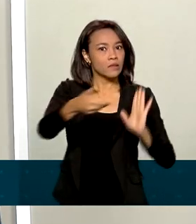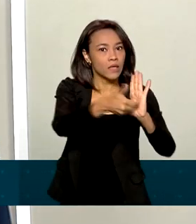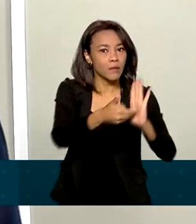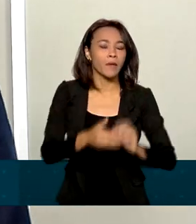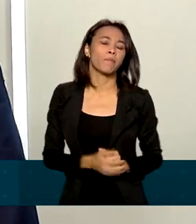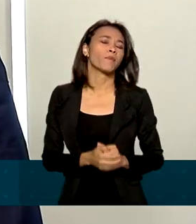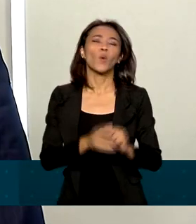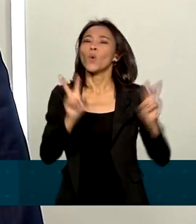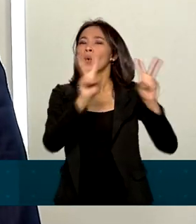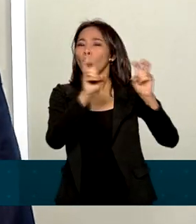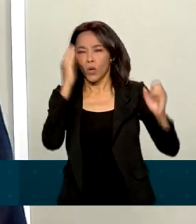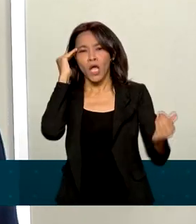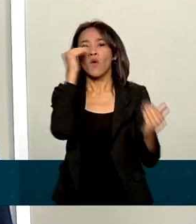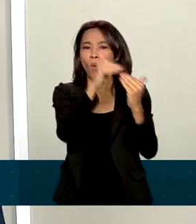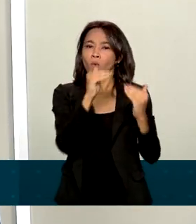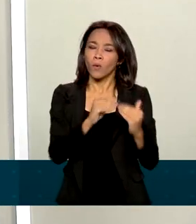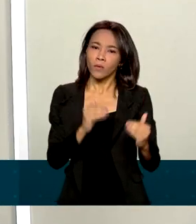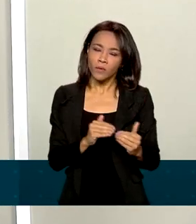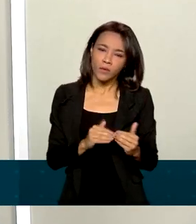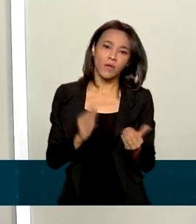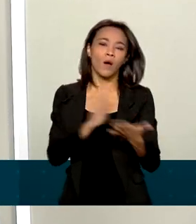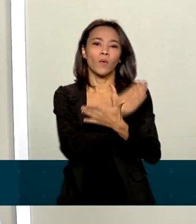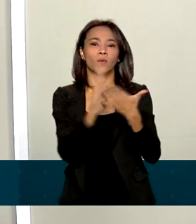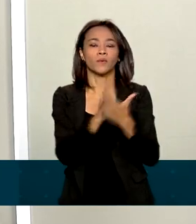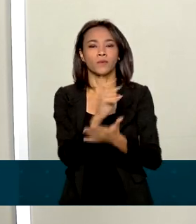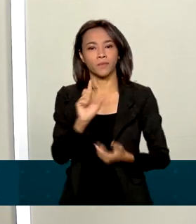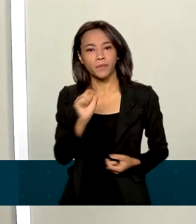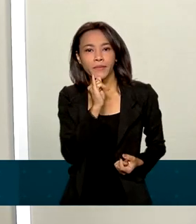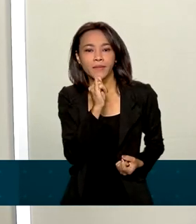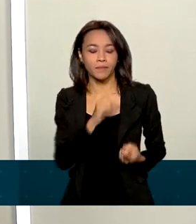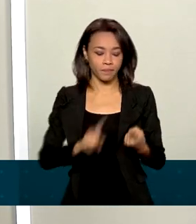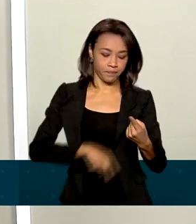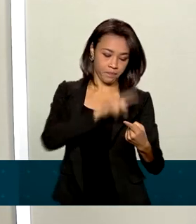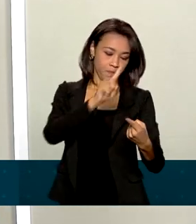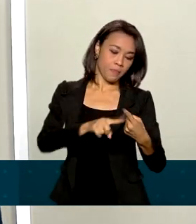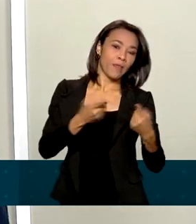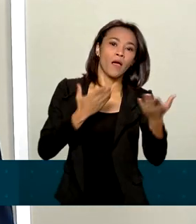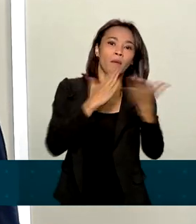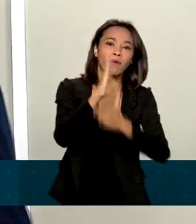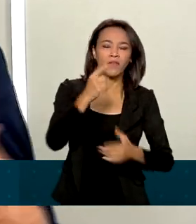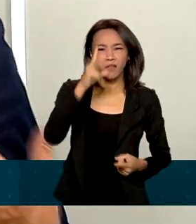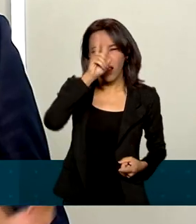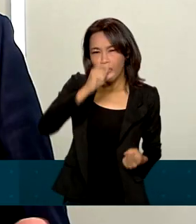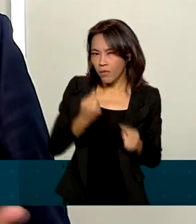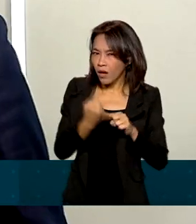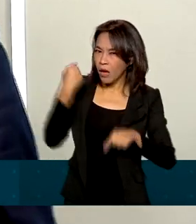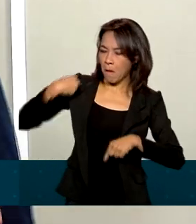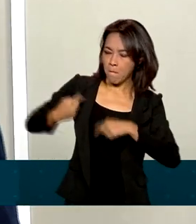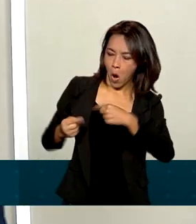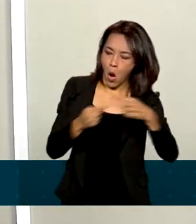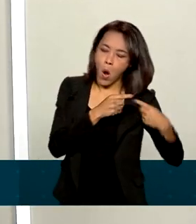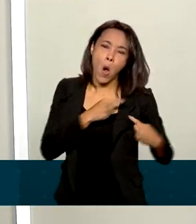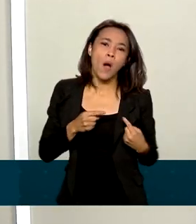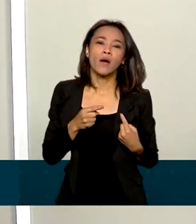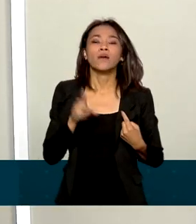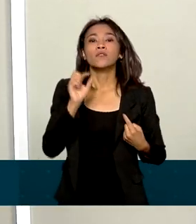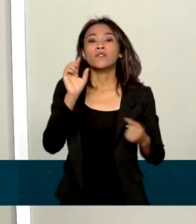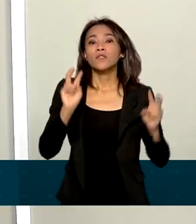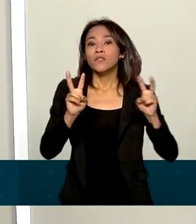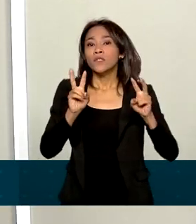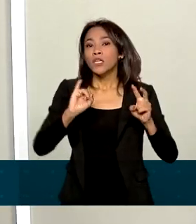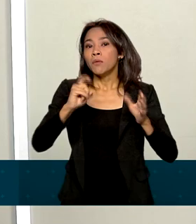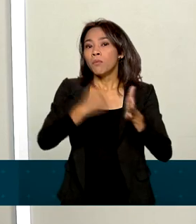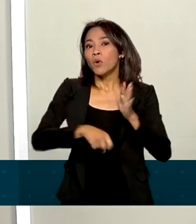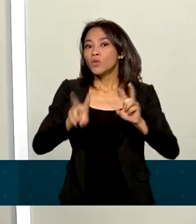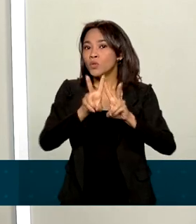Entre os pontos de acordo, cabe destacar alguns deles. Primeiro, foi aprovado aquele polêmico imposto ou alíquota sobre